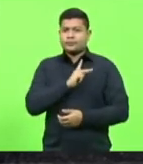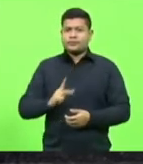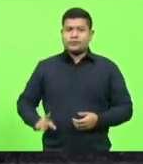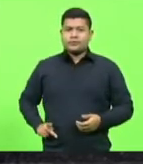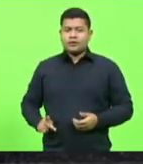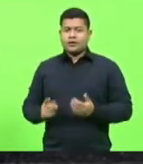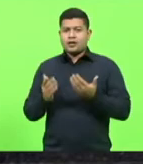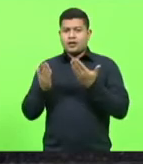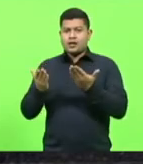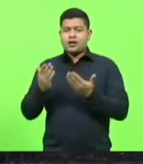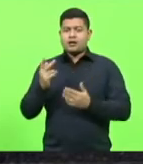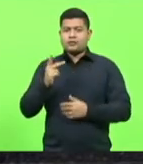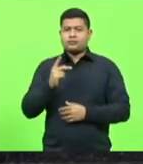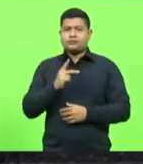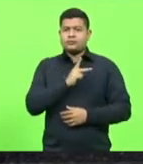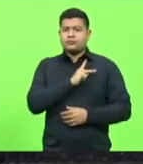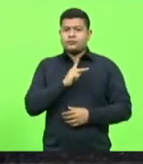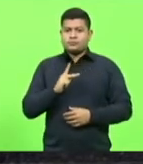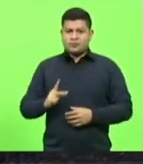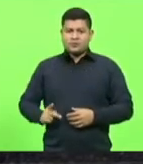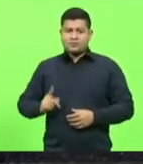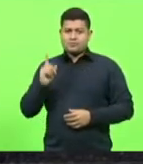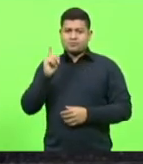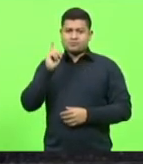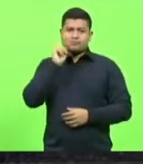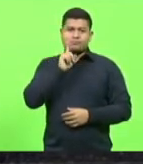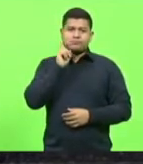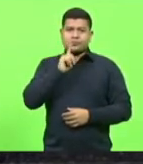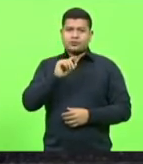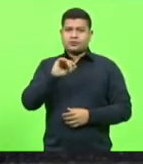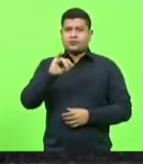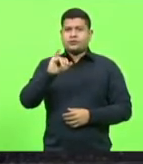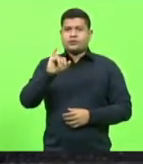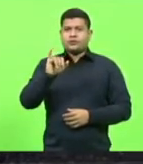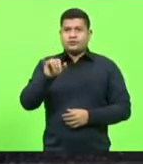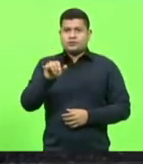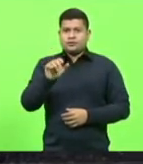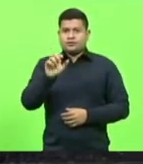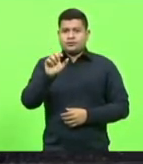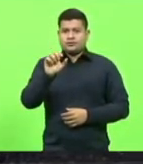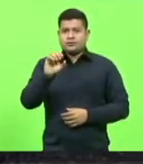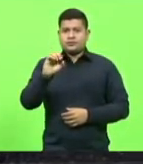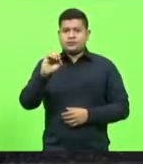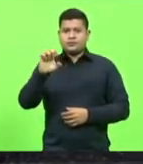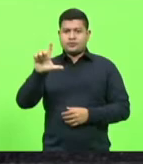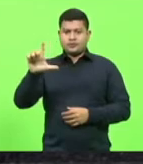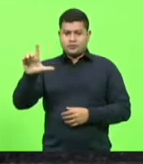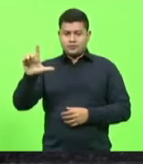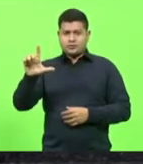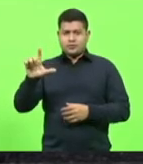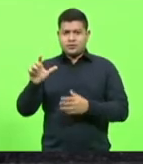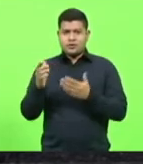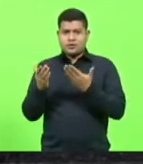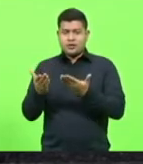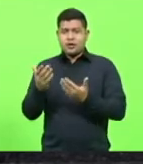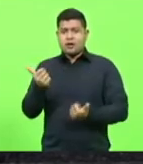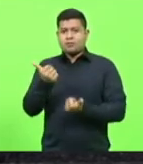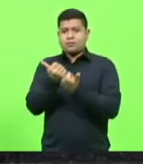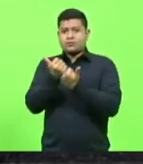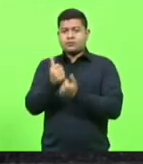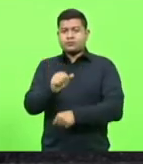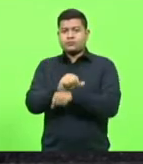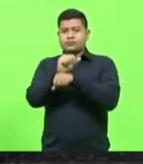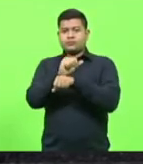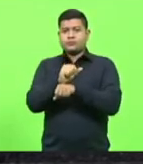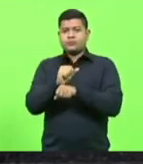Baden por apoiar a suspensão de patentes de vacina contra o